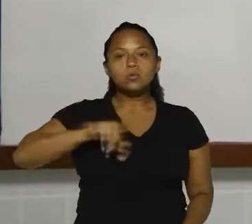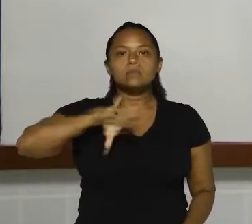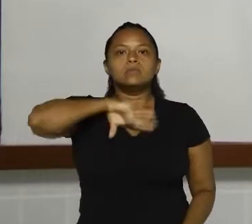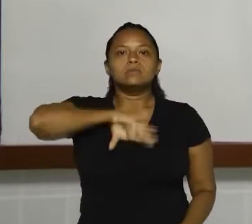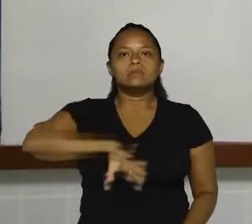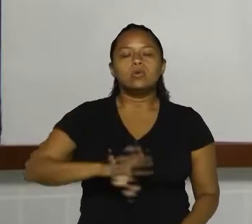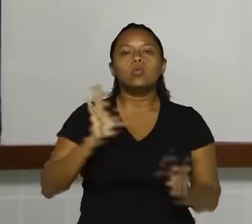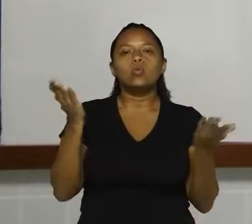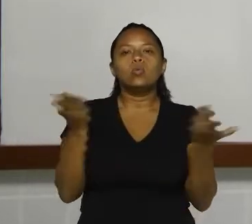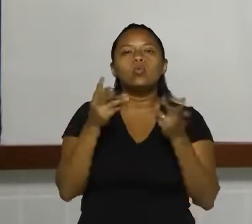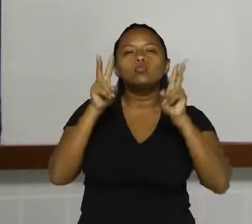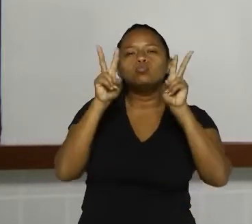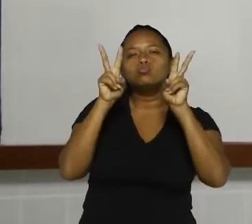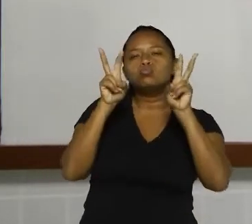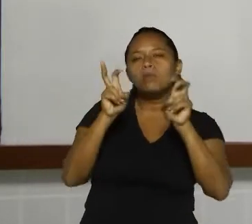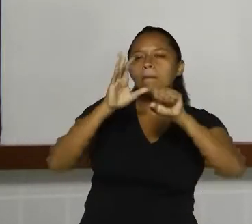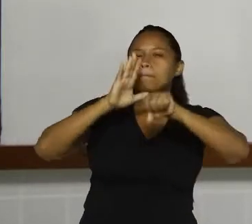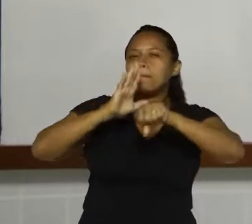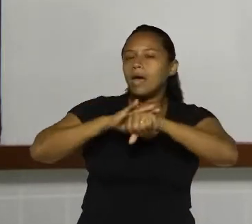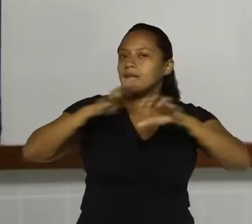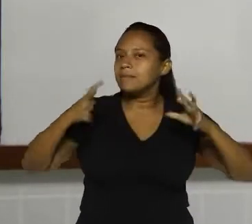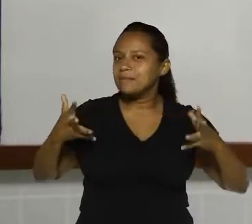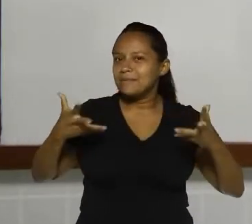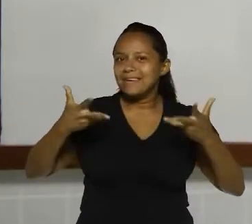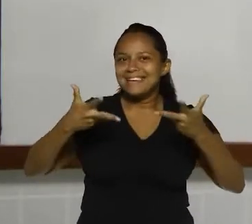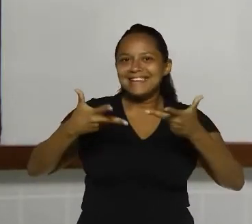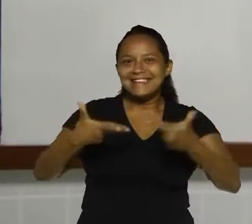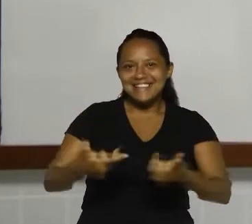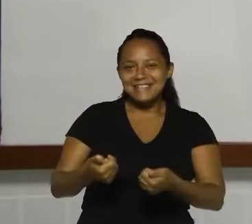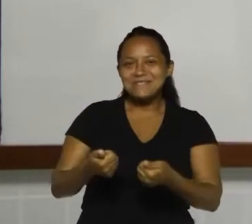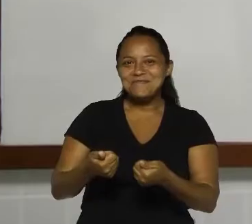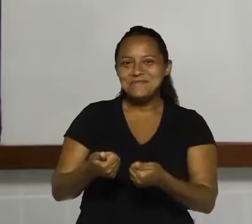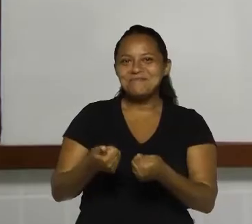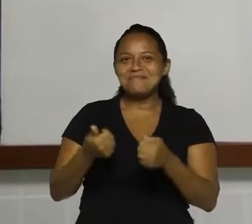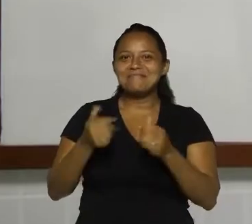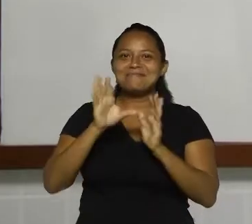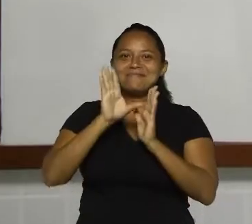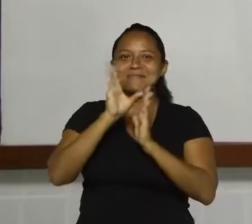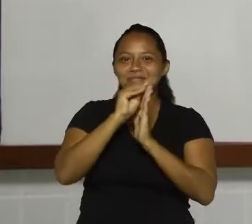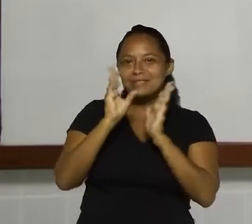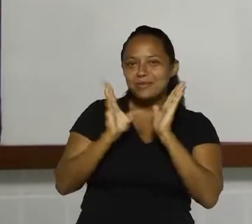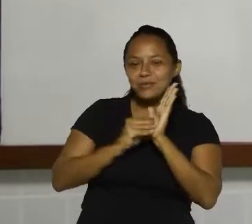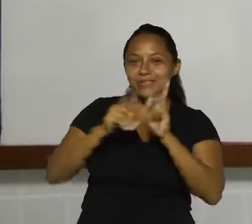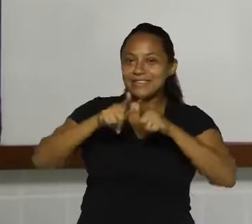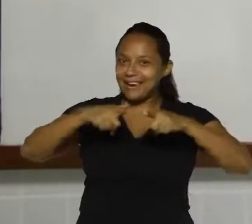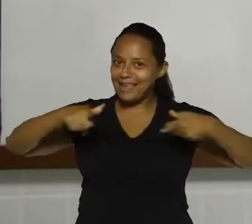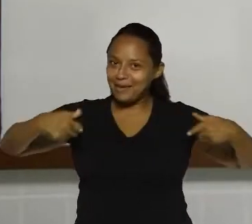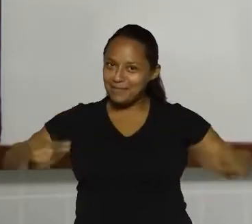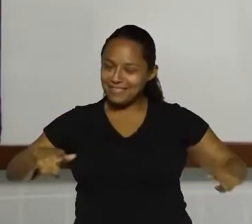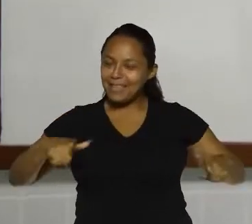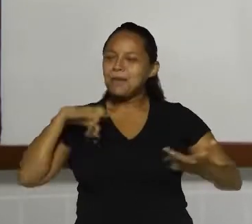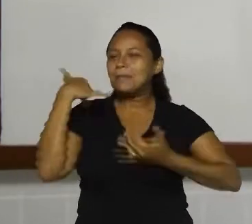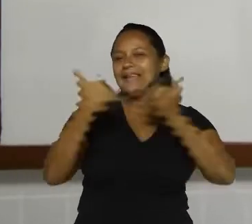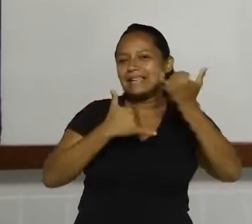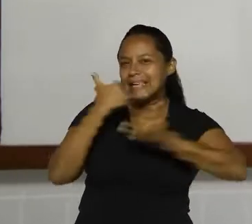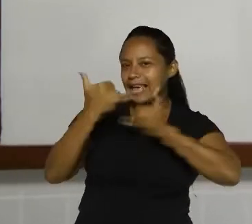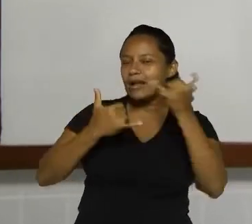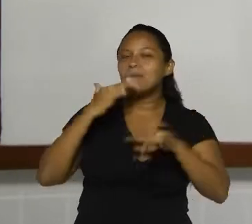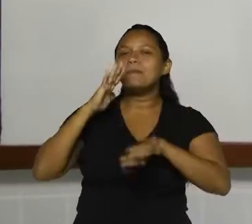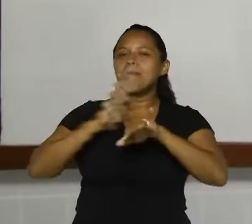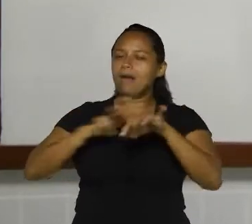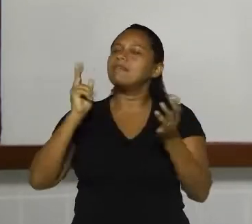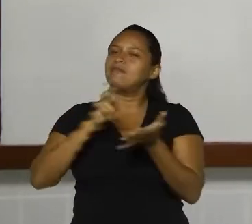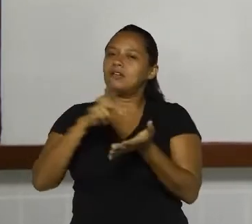nós vamos tratar do assunto mais maravilhoso do conteúdo de gramática. Eu digo isso brincando, mas é verdade.